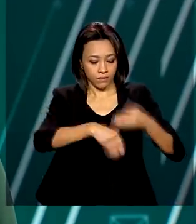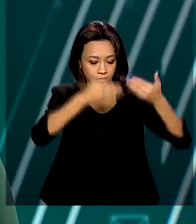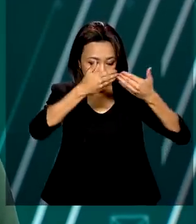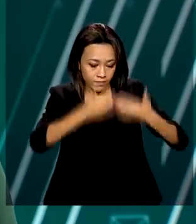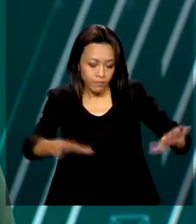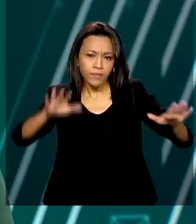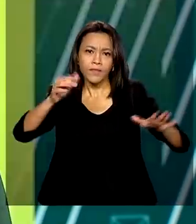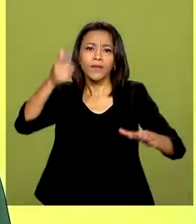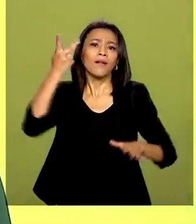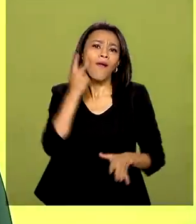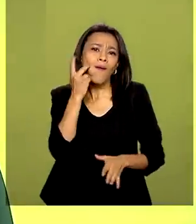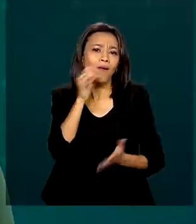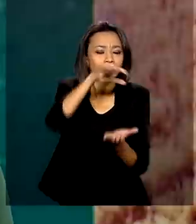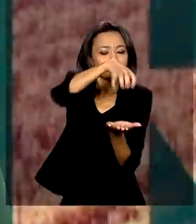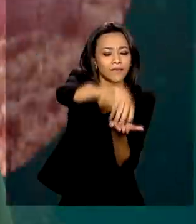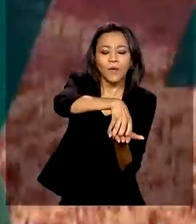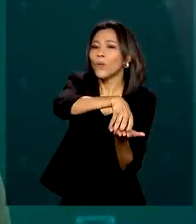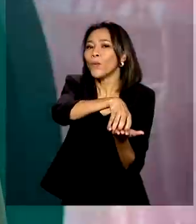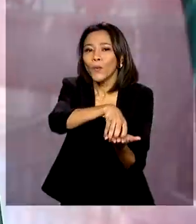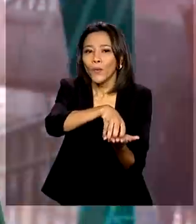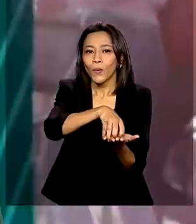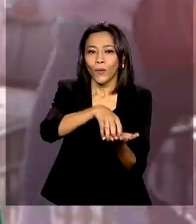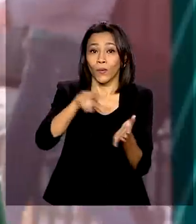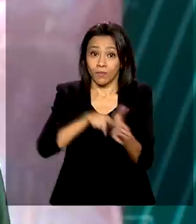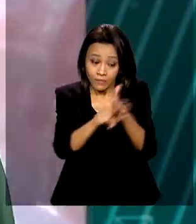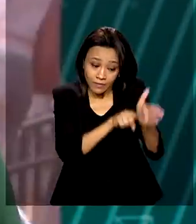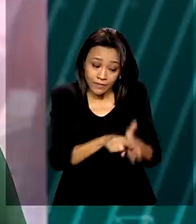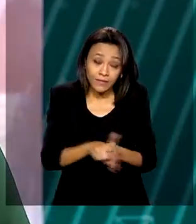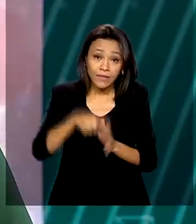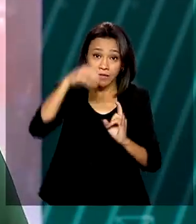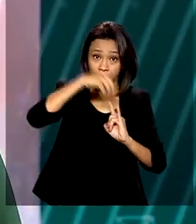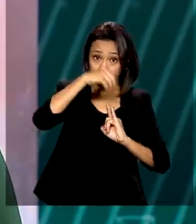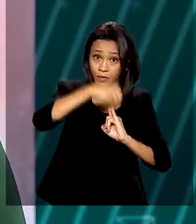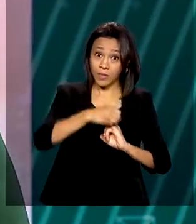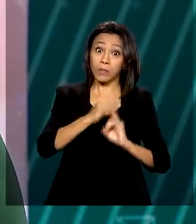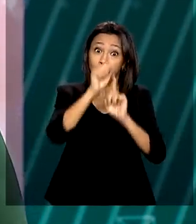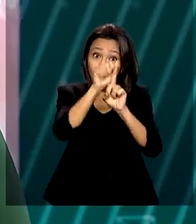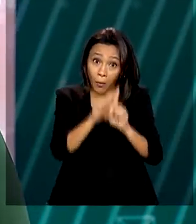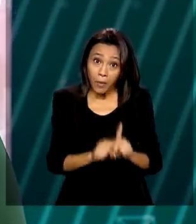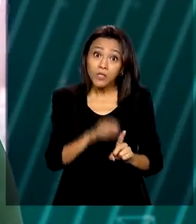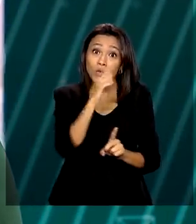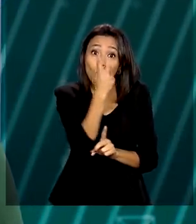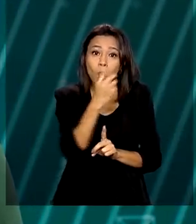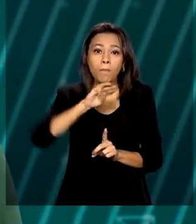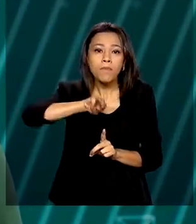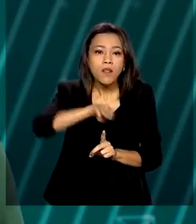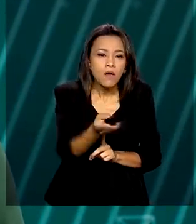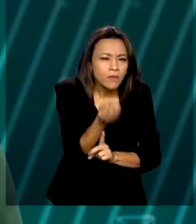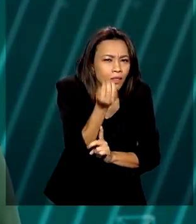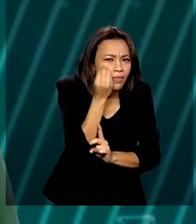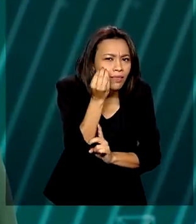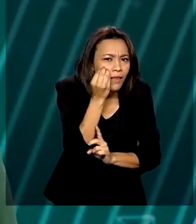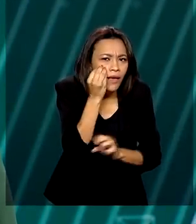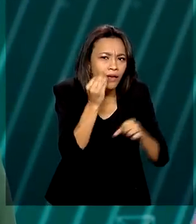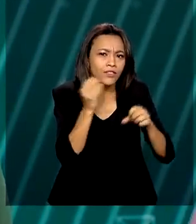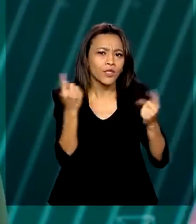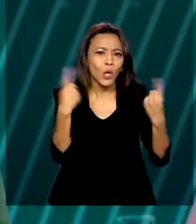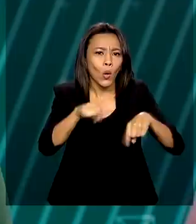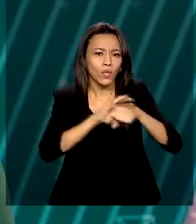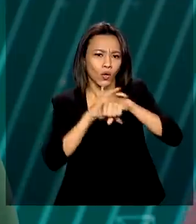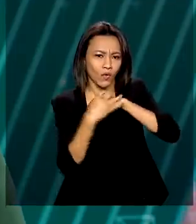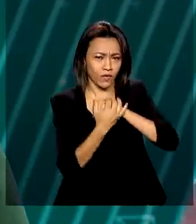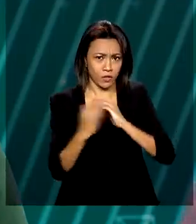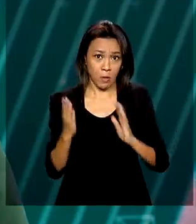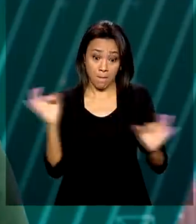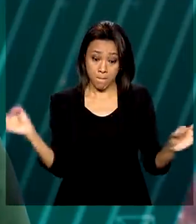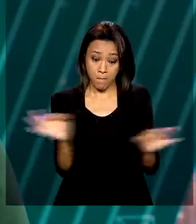centro de testagem da Fiocruz que pode processar por mês até um milhão de testes da Covid-19. Os resultados ficam prontos